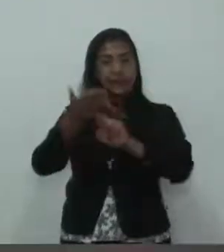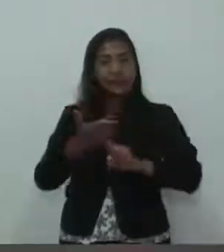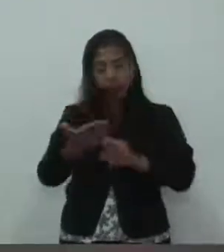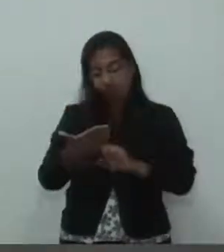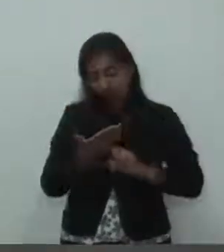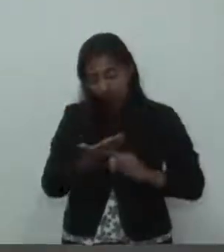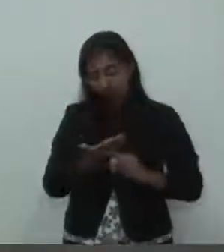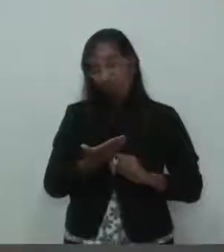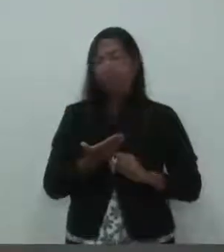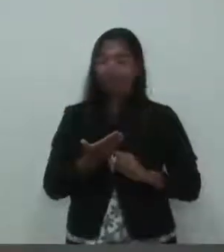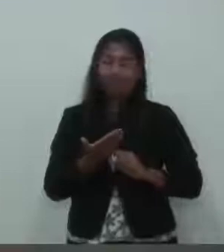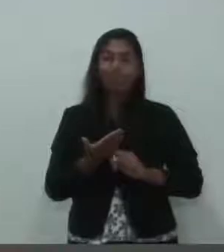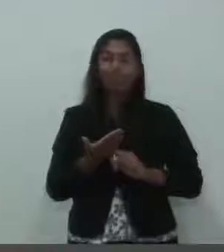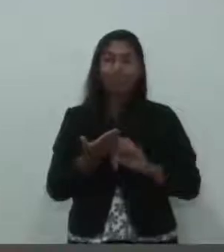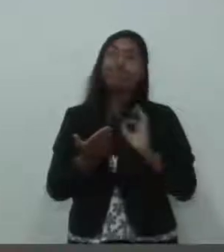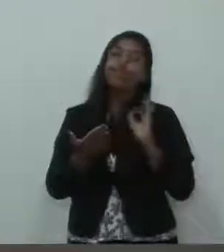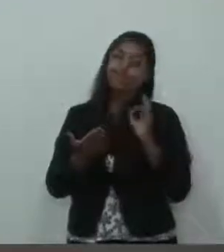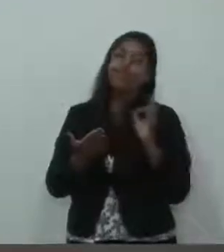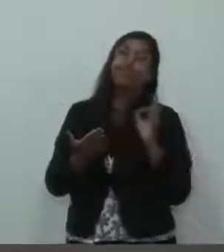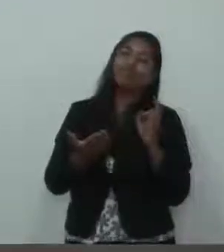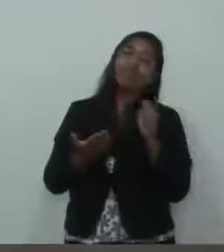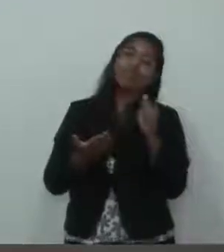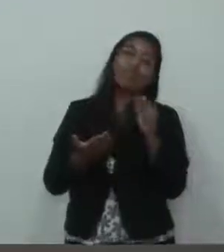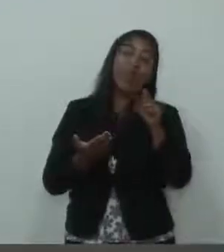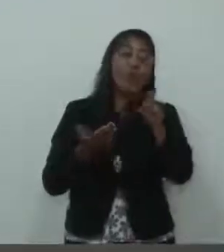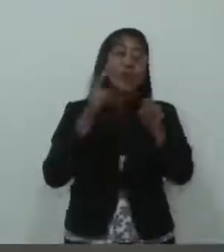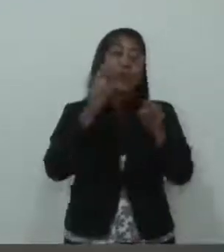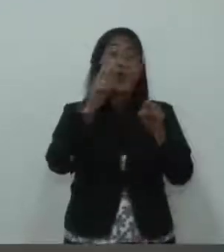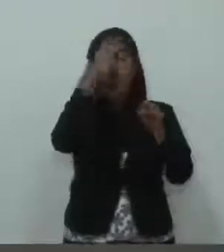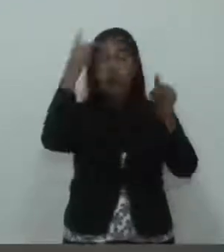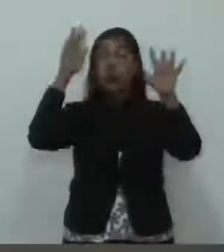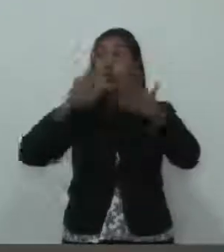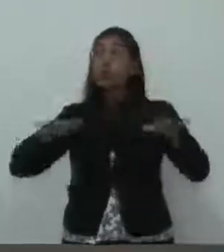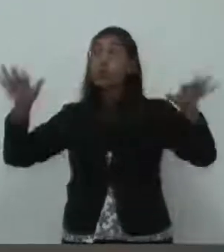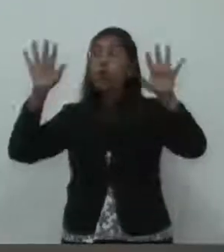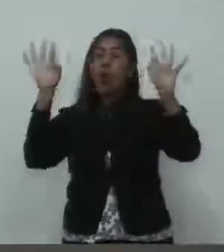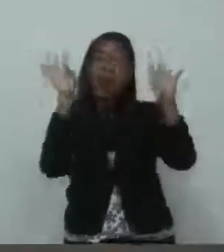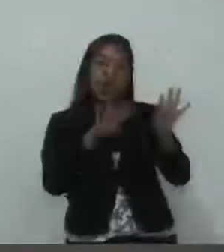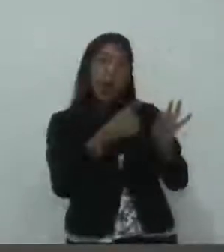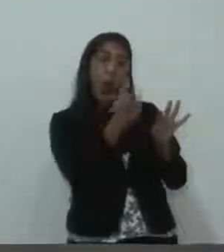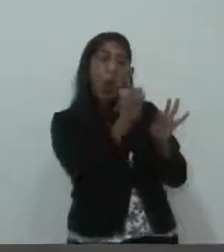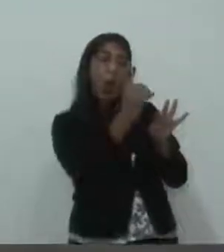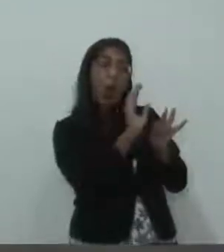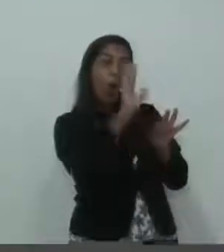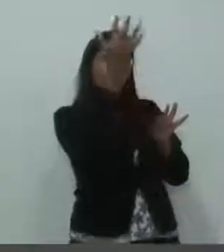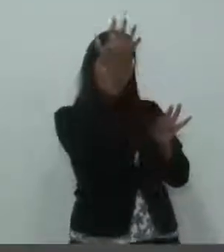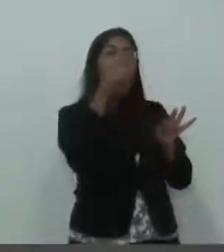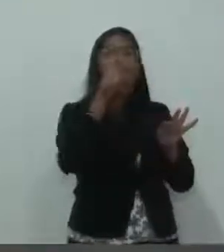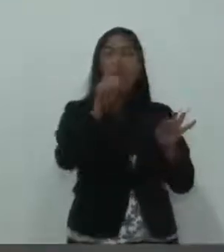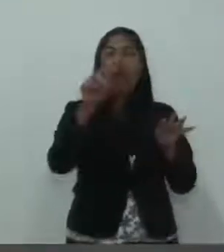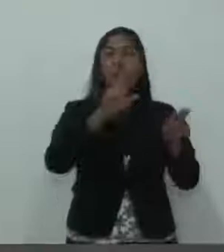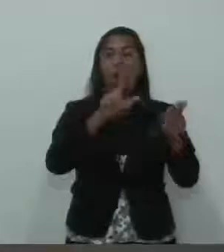Porque as pessoas tendem, às vezes, a generalizar um caso isolado, passar para todos. Então, a gente tem que ter essa cautela.